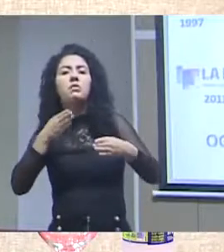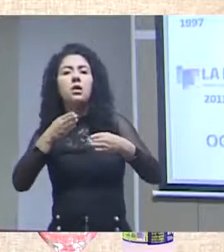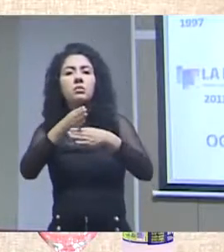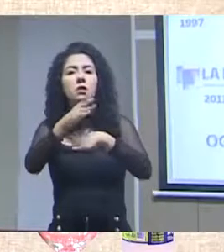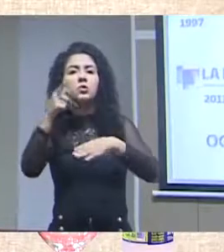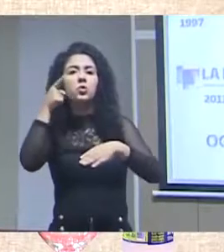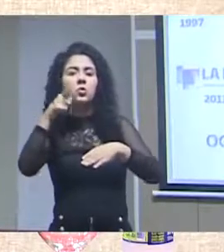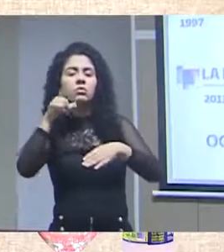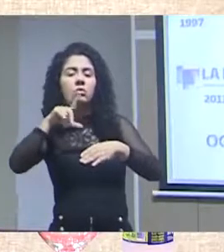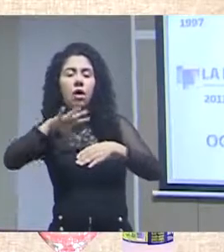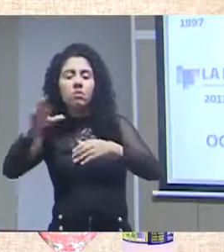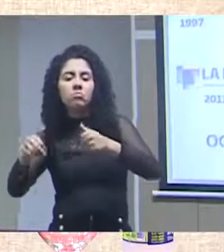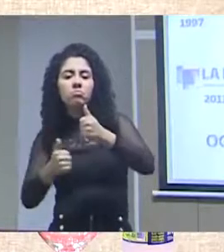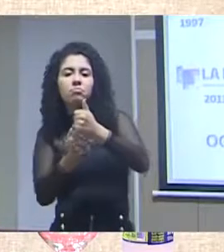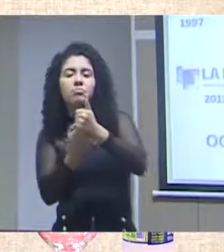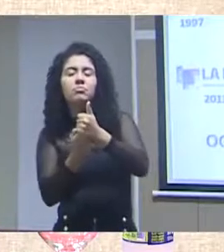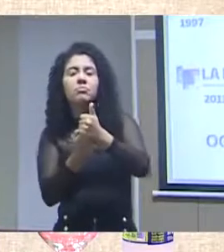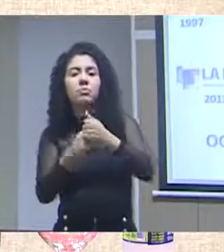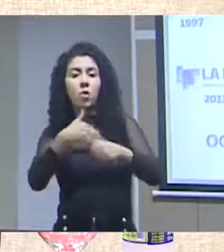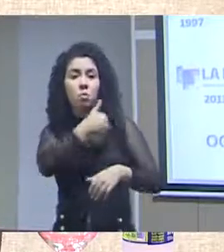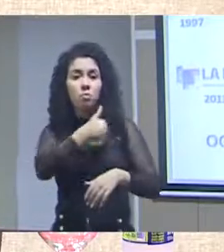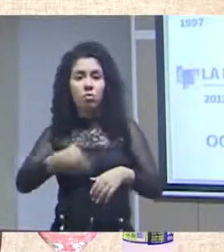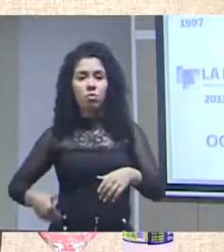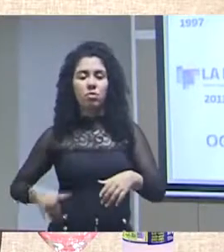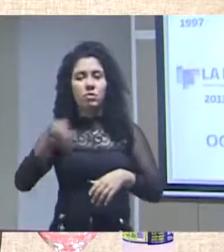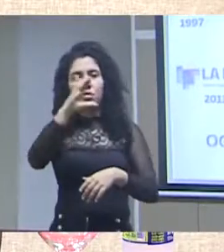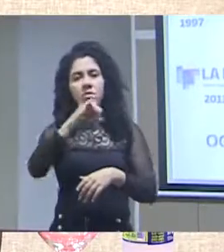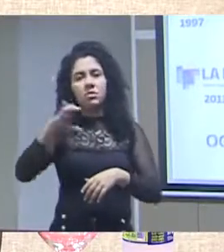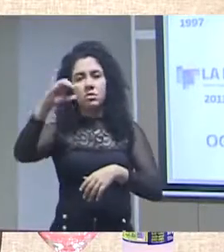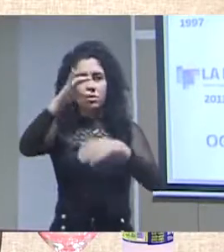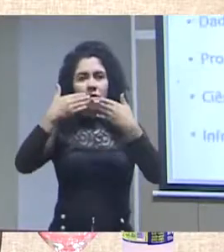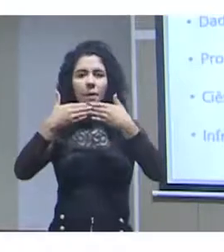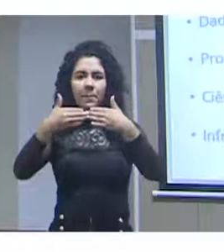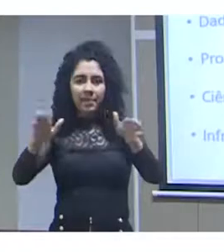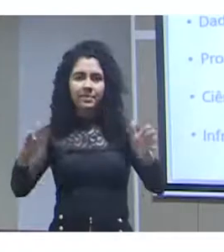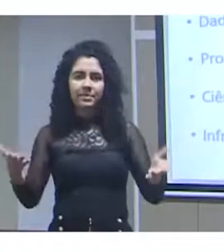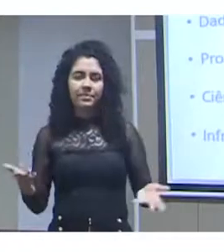reforça a dimensão pública da ciência aberta.